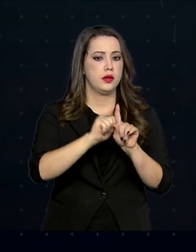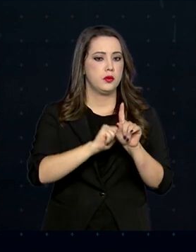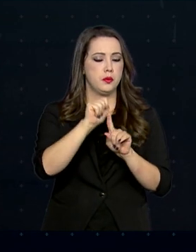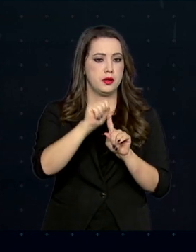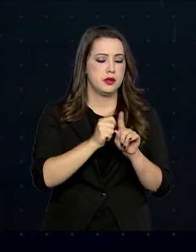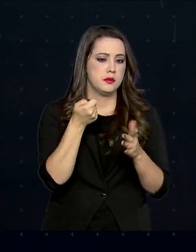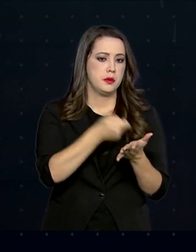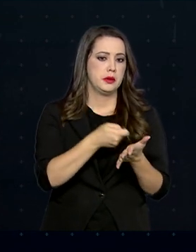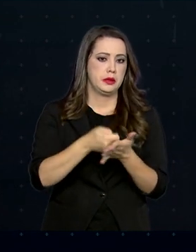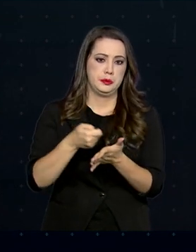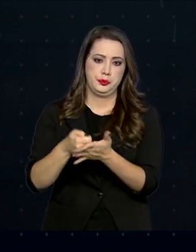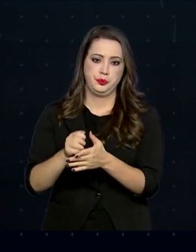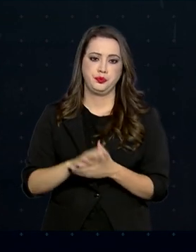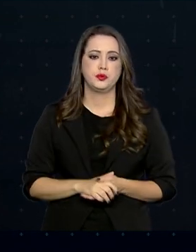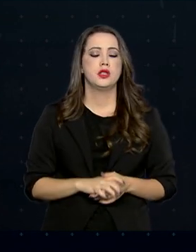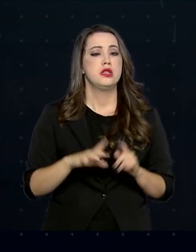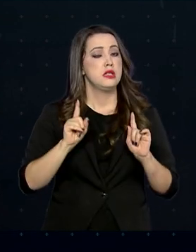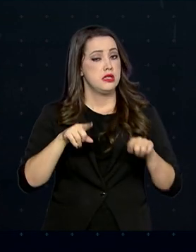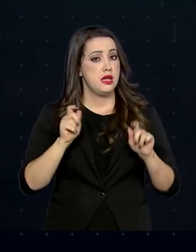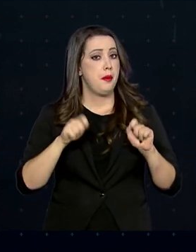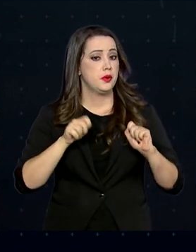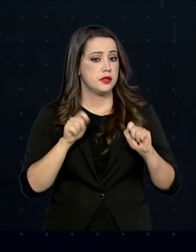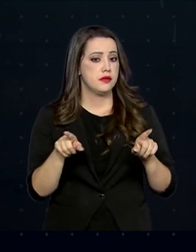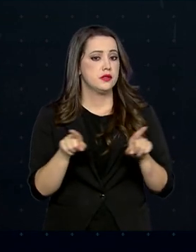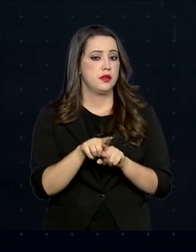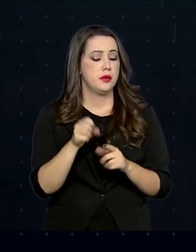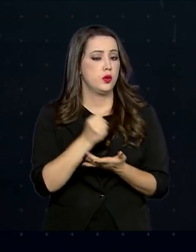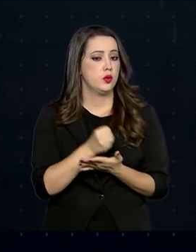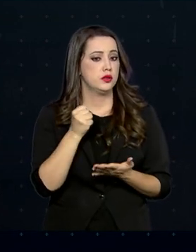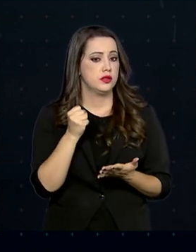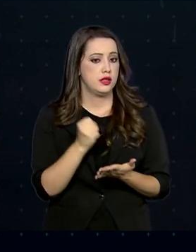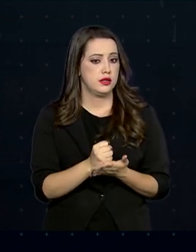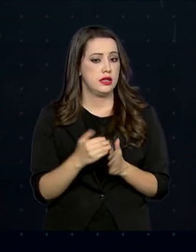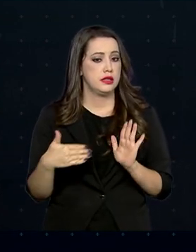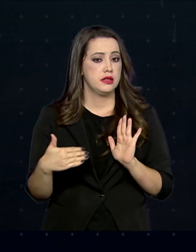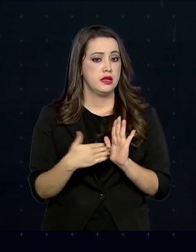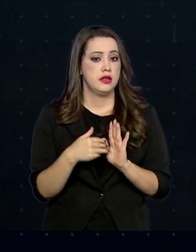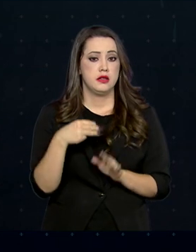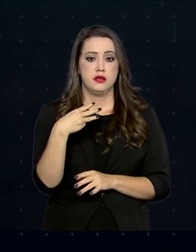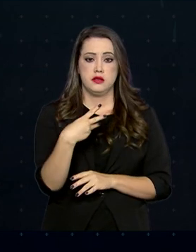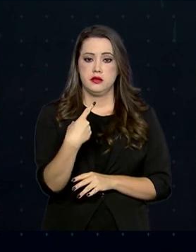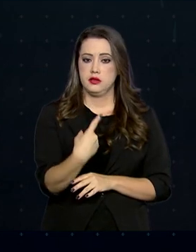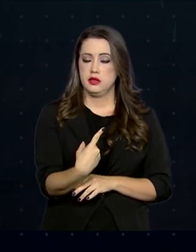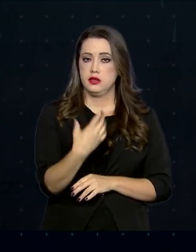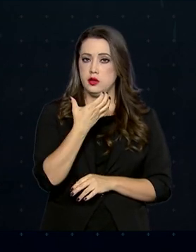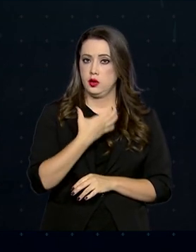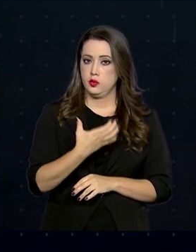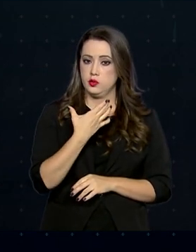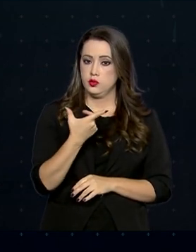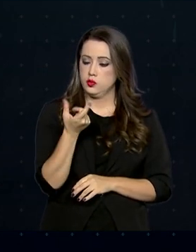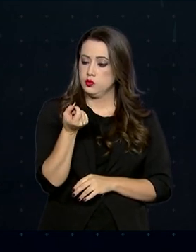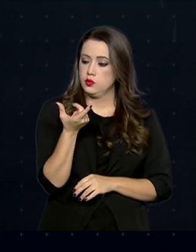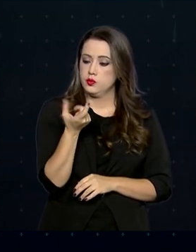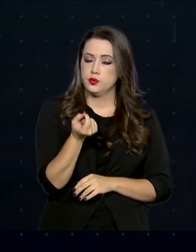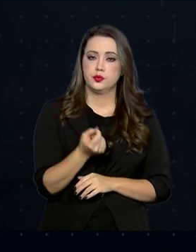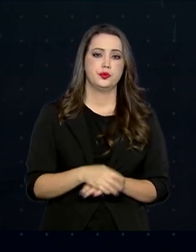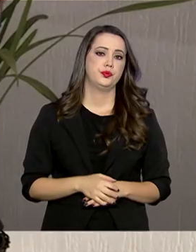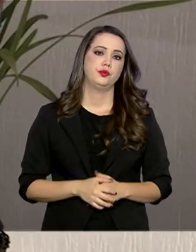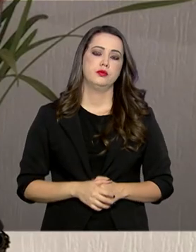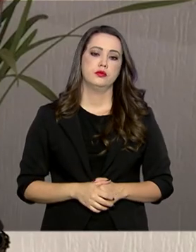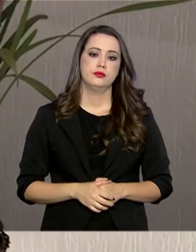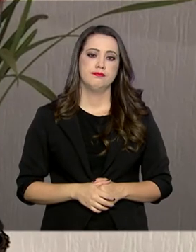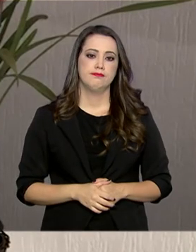para quitar. E é possível contratar o crédito até 31 de dezembro de 2020.